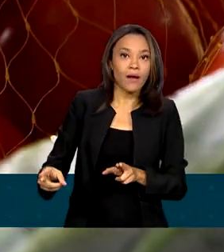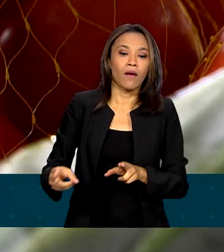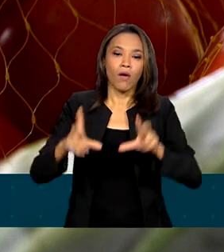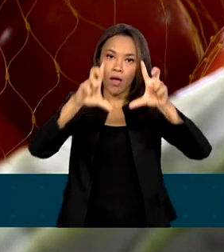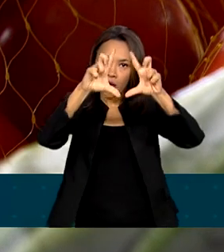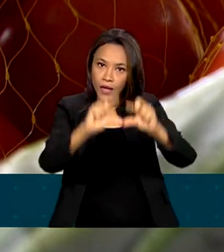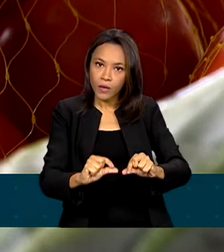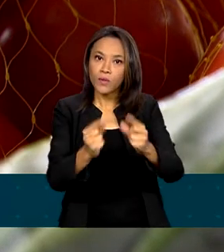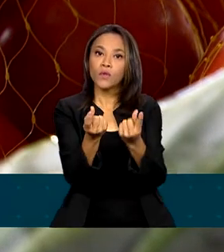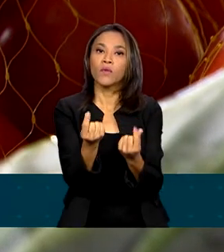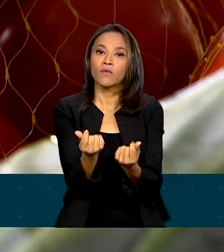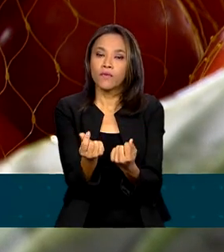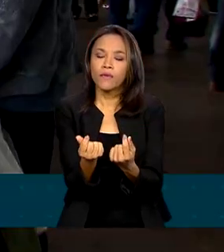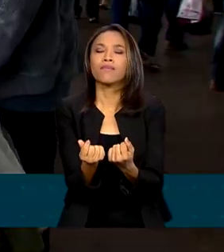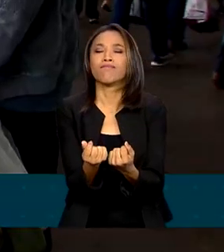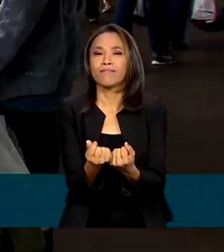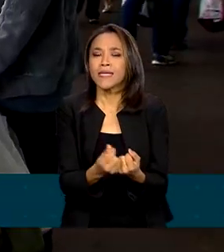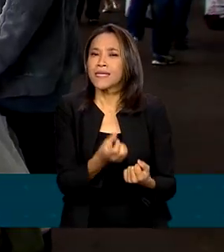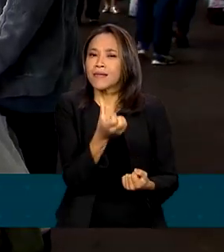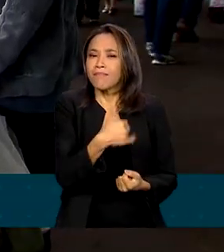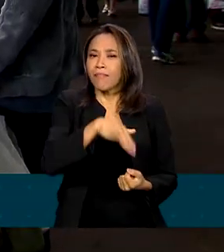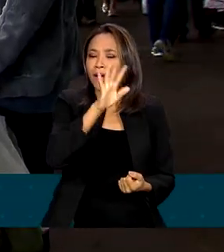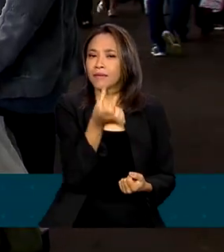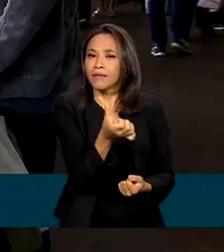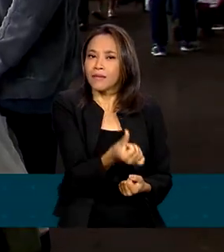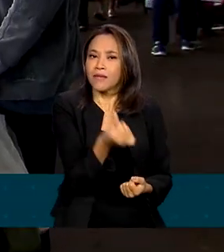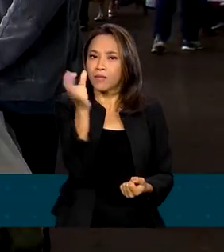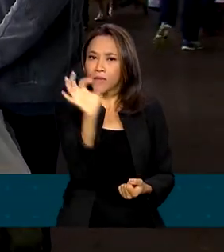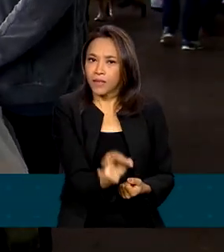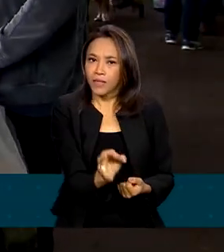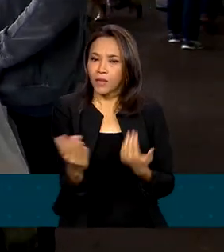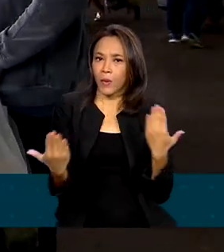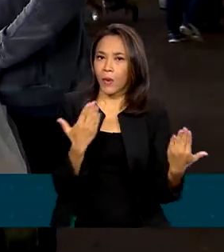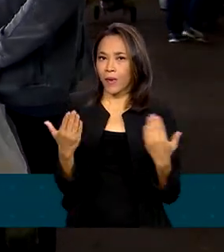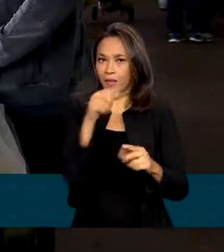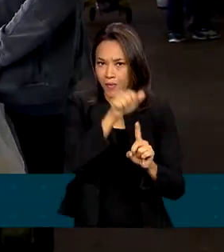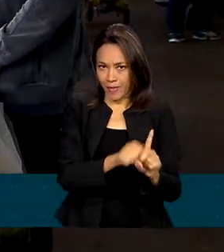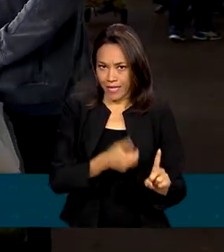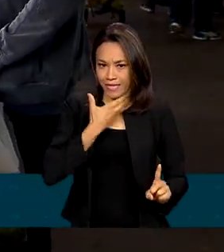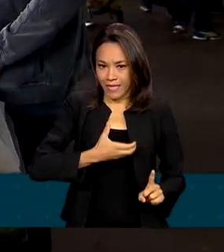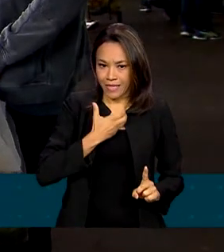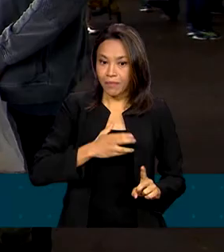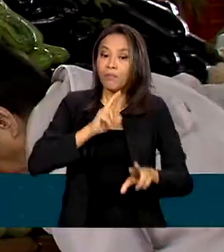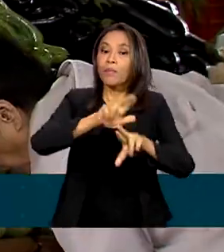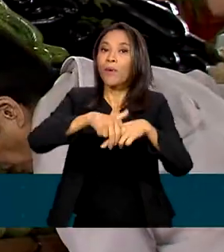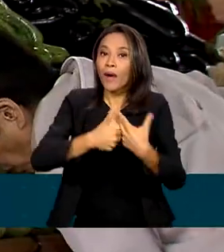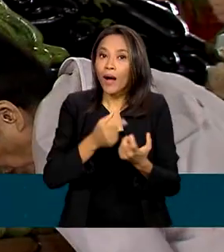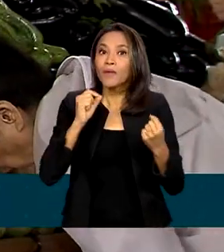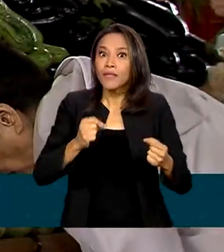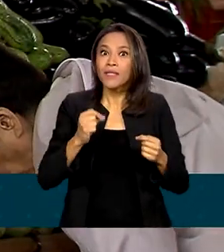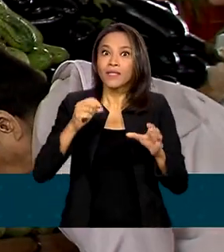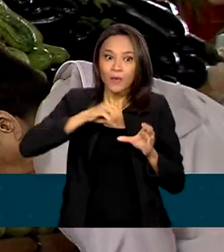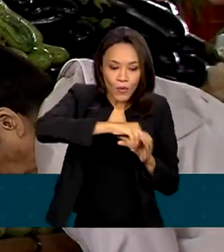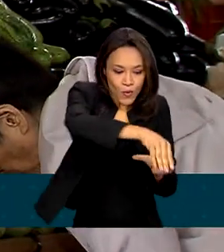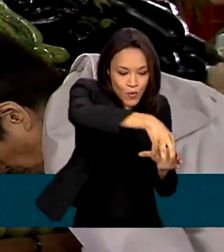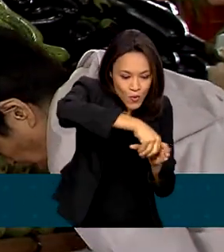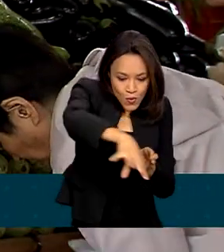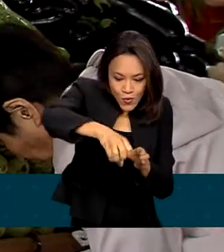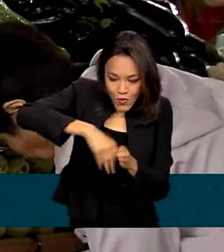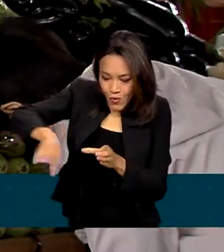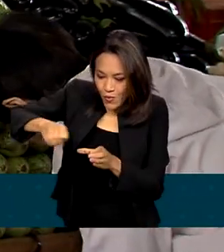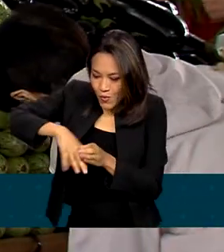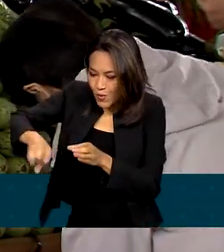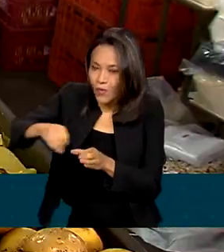caíram, em média, mais de 6% em relação a dezembro. Tudo por causa da safra de verão que foi